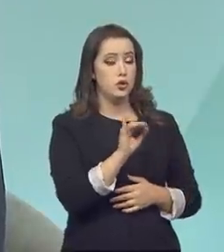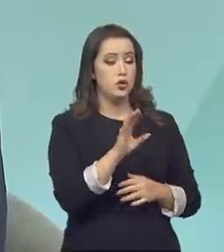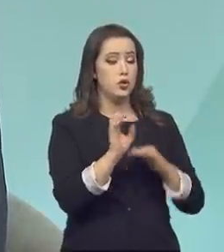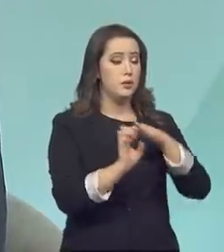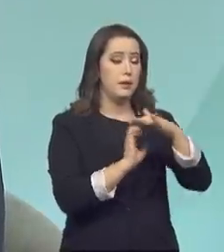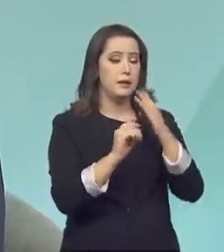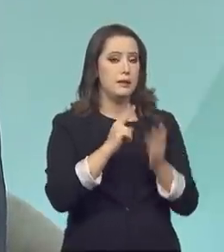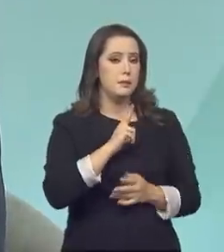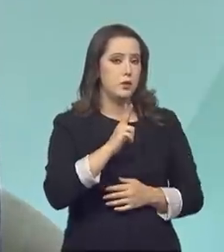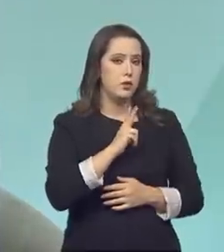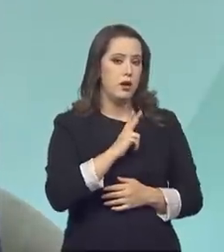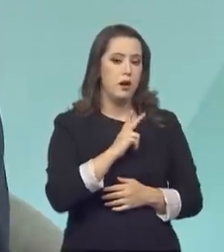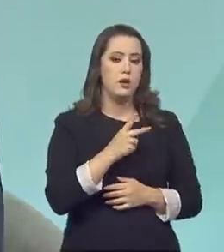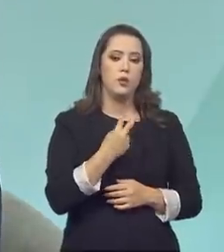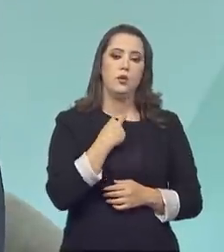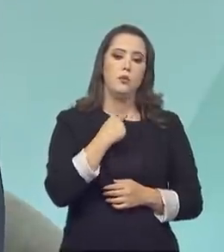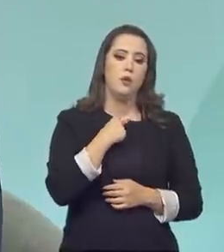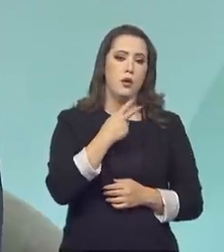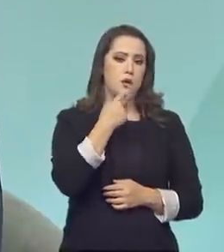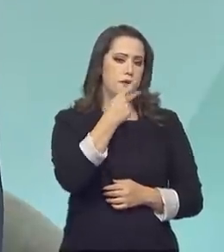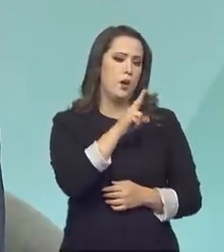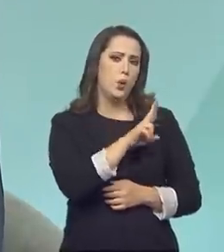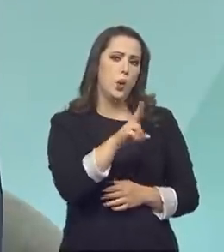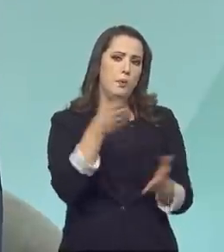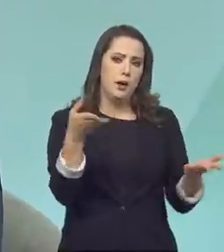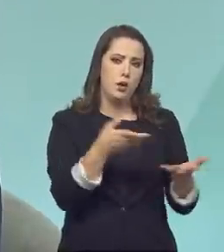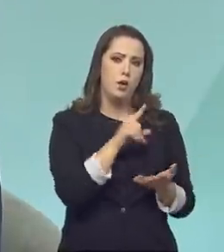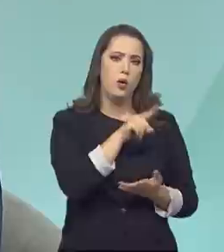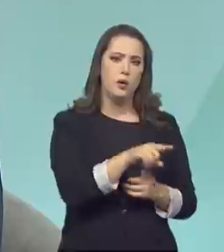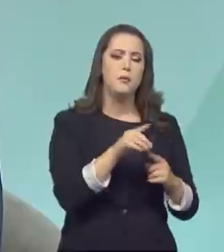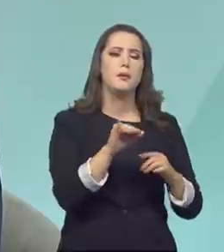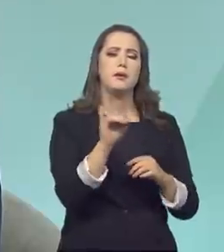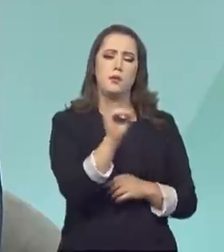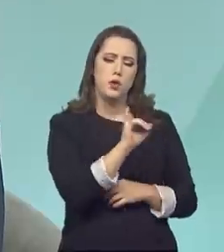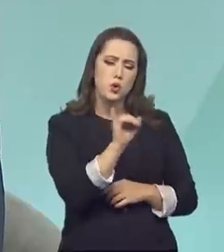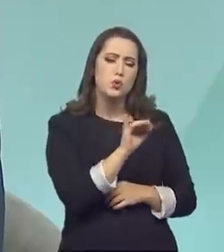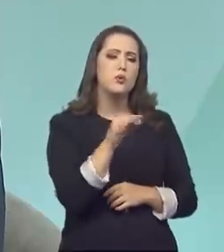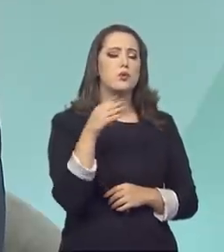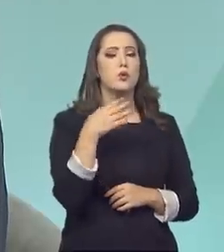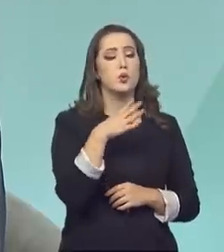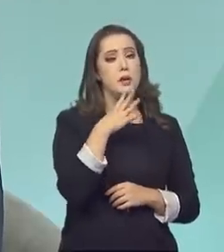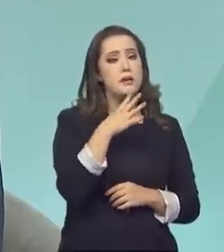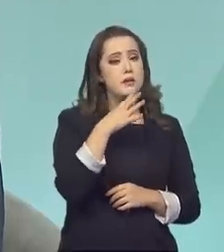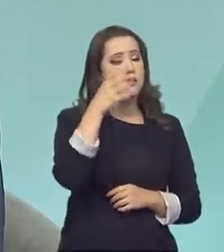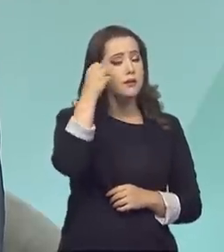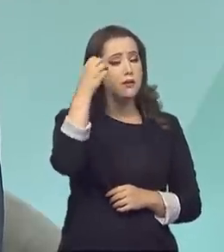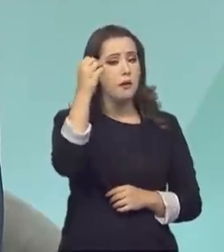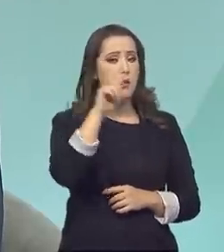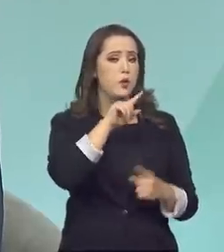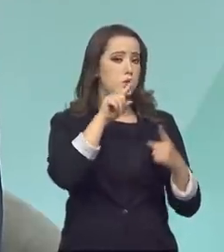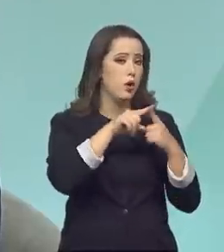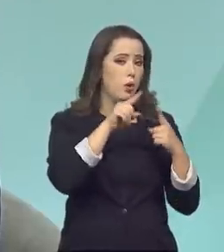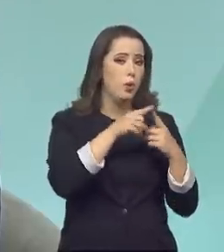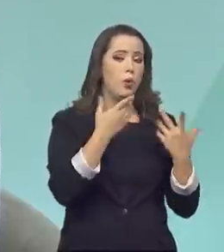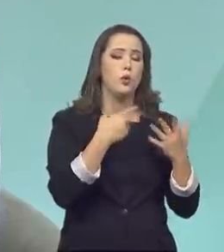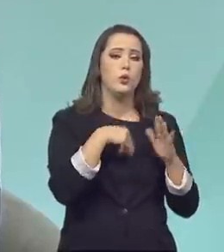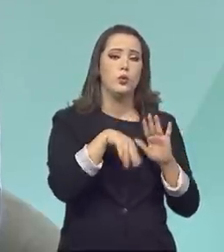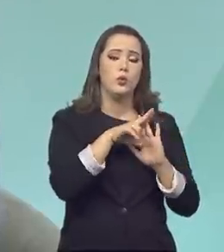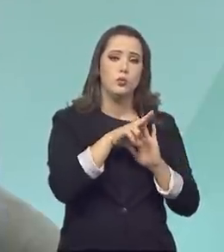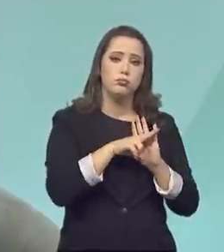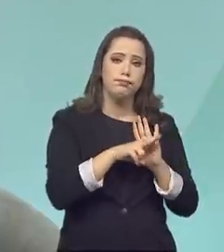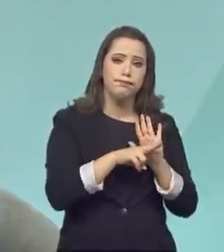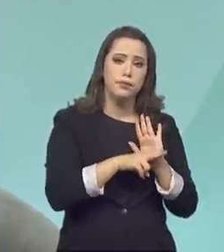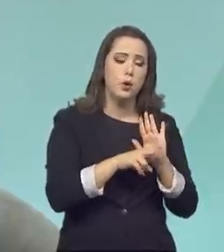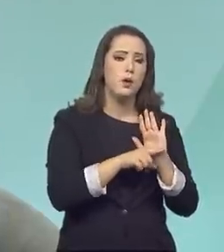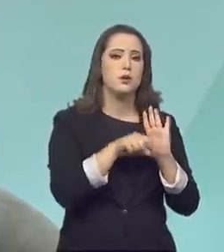que não vou citar aqui, mas algumas são bem famosas, instituições famosas, que fazem a avaliação da conformidade do produto e